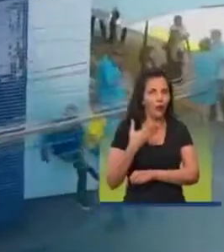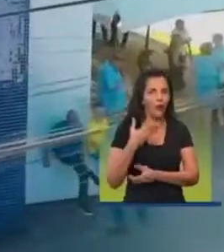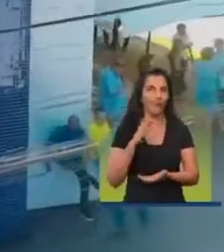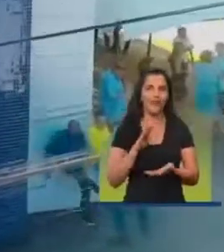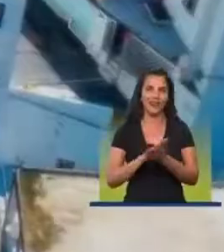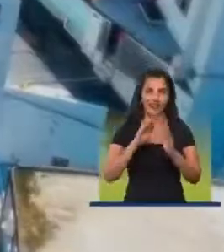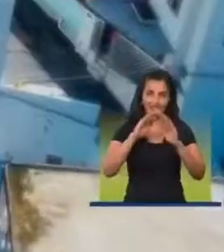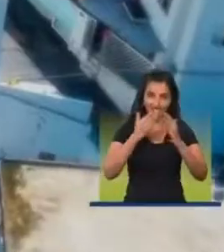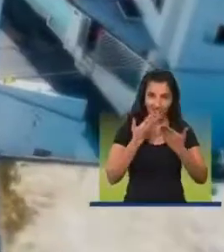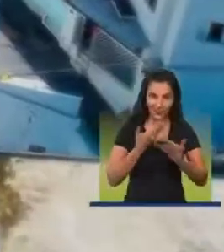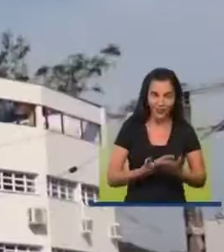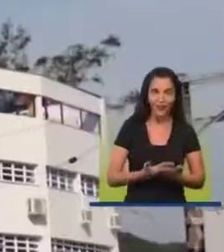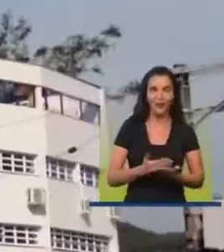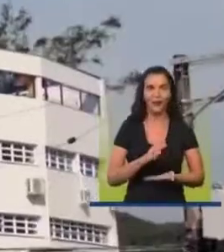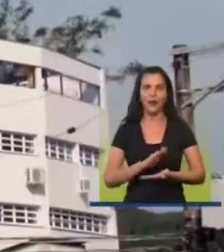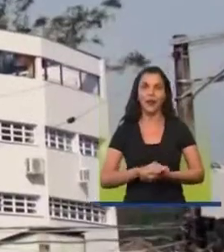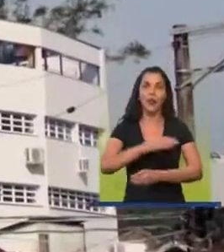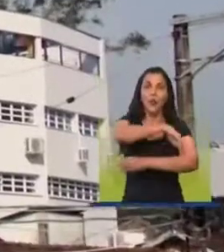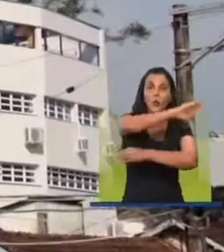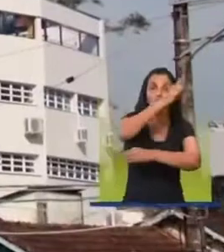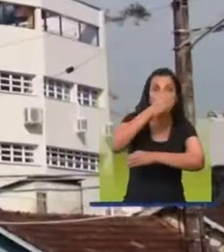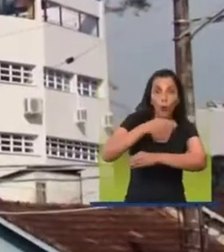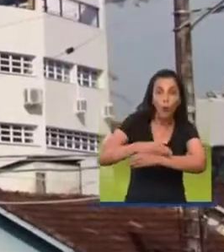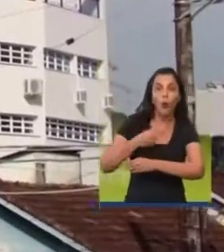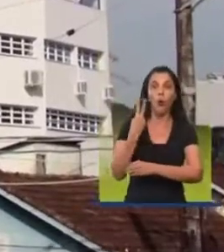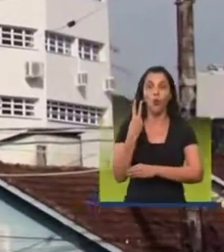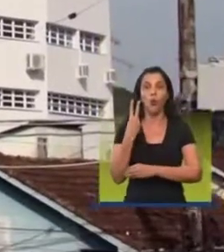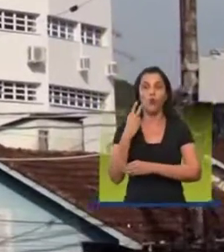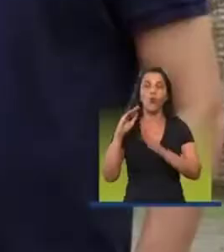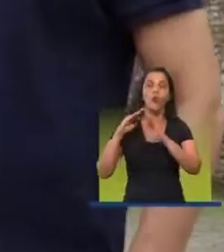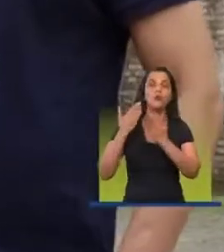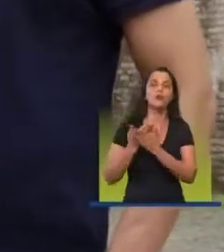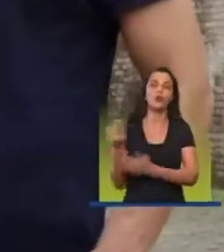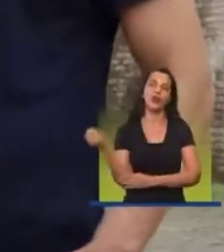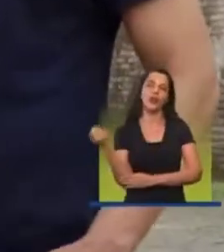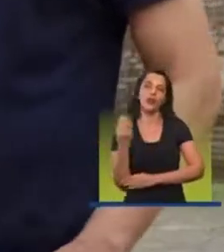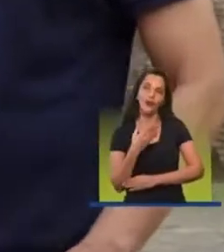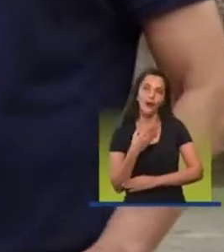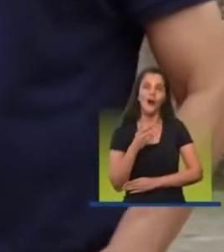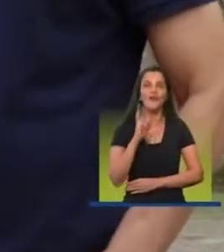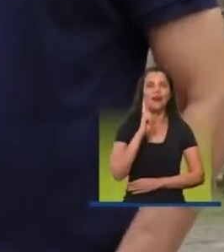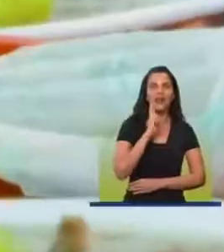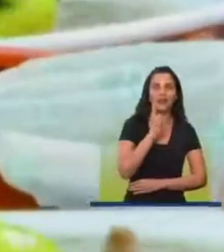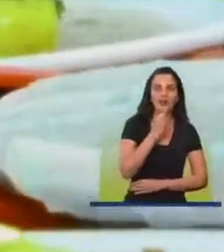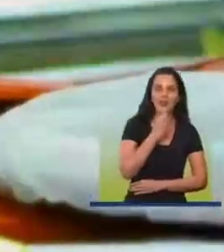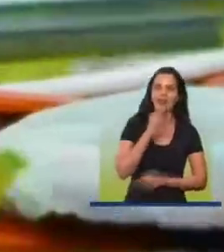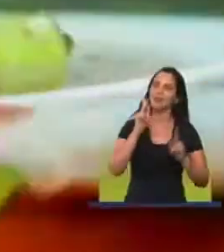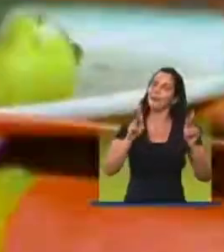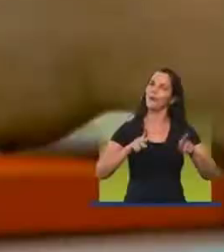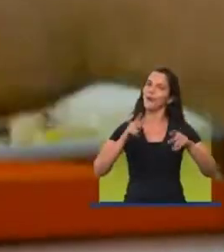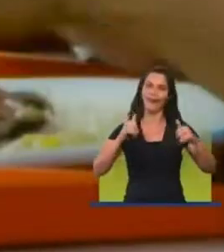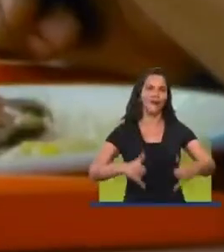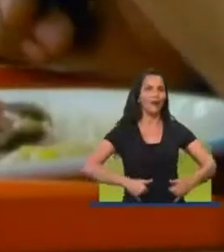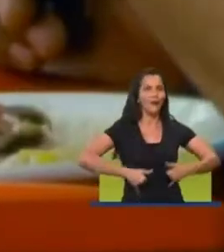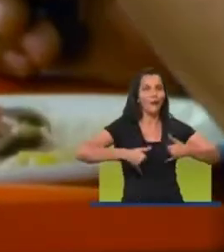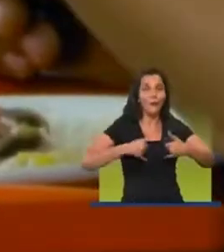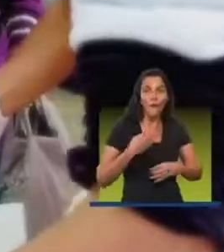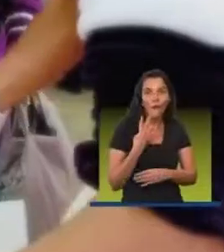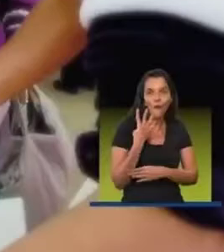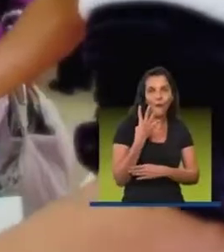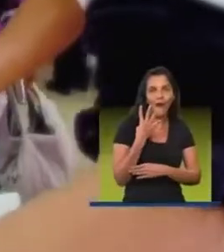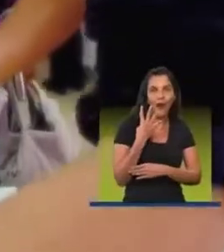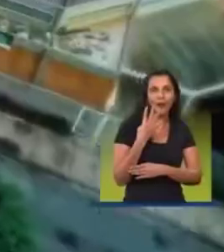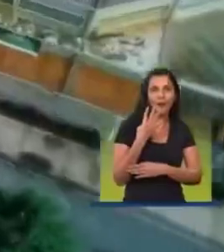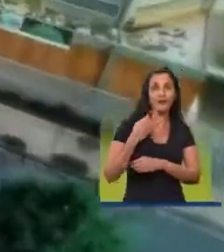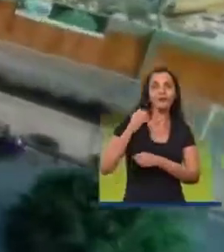noroeste Lá no Morro de São Bento E no Morro da Penha Duas novas escolas Os Bom Pratos Que orgulho Quatro unidades Construímos duas